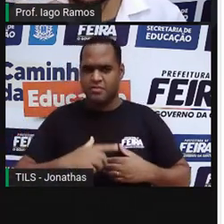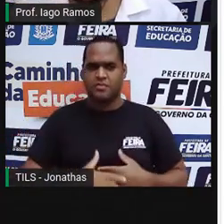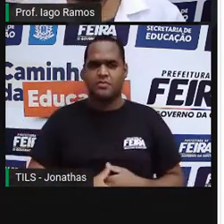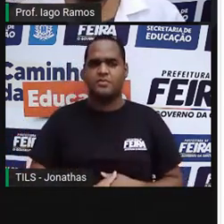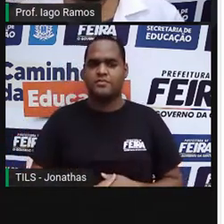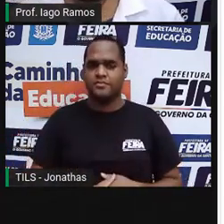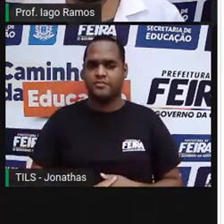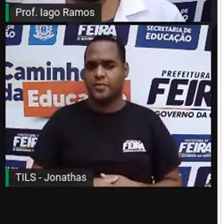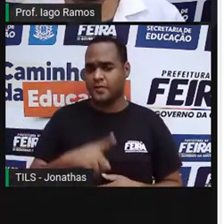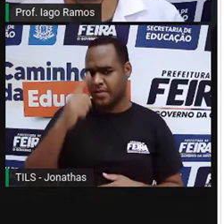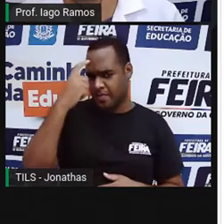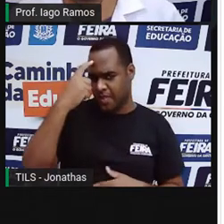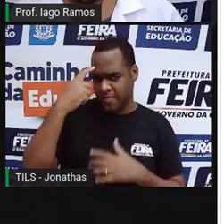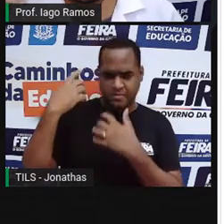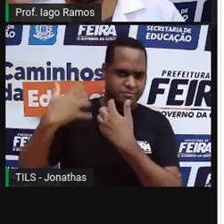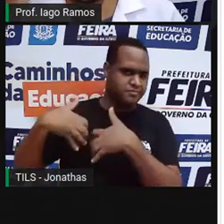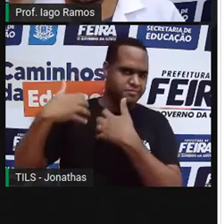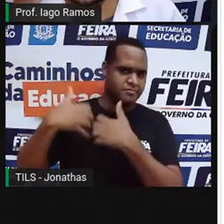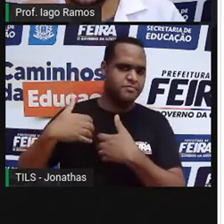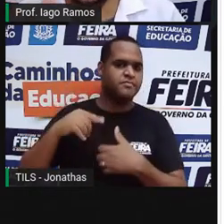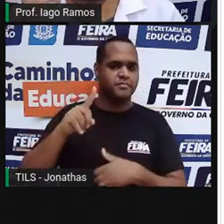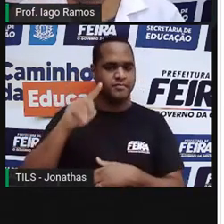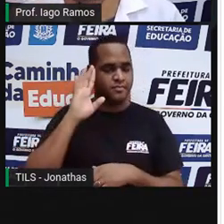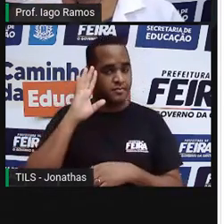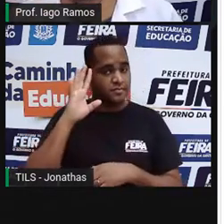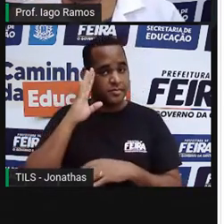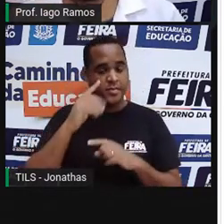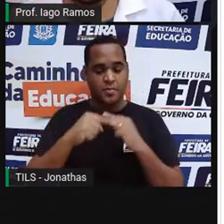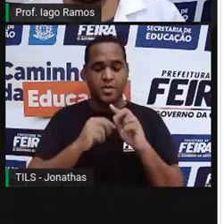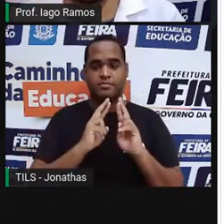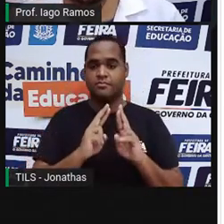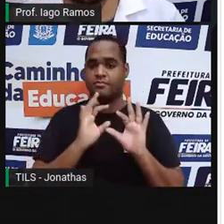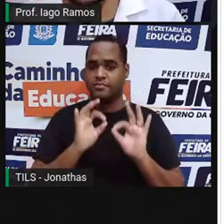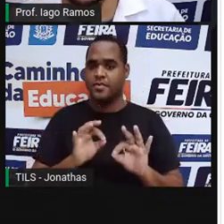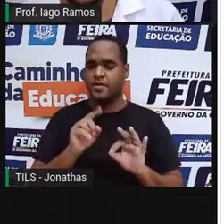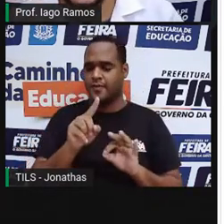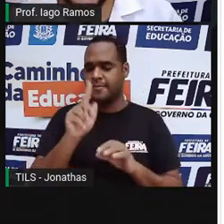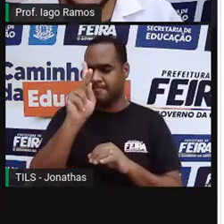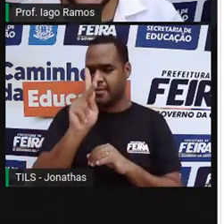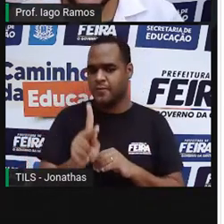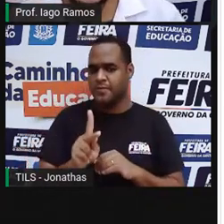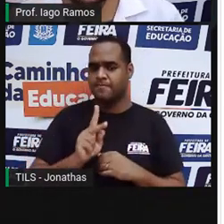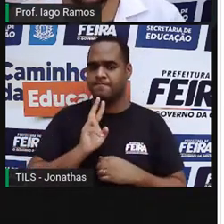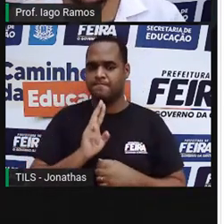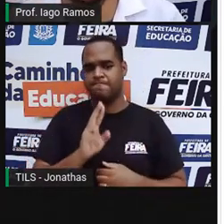Pensa rapidinho e, dá essa resposta aí para você mesmo.